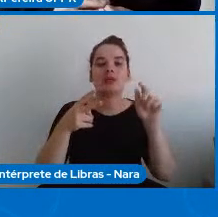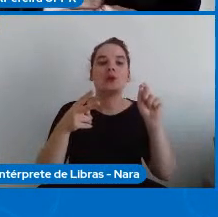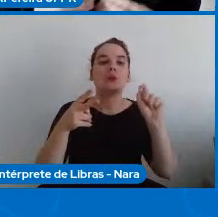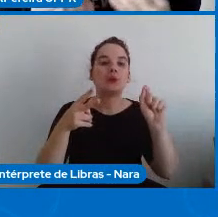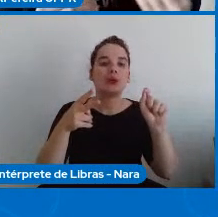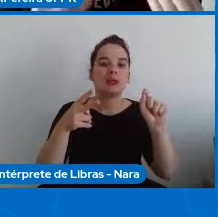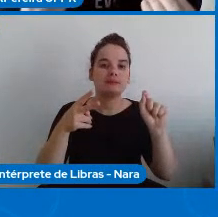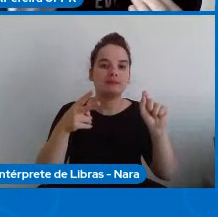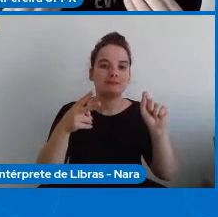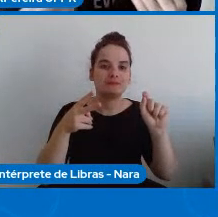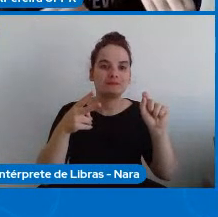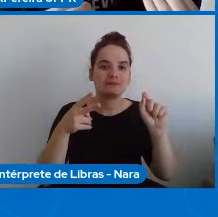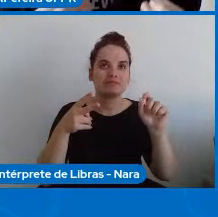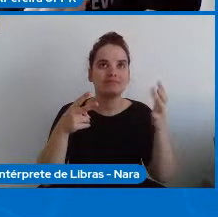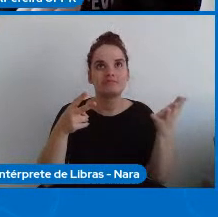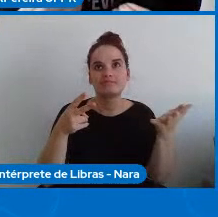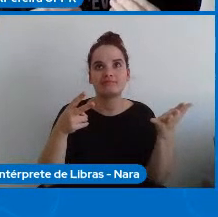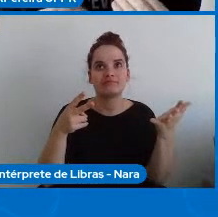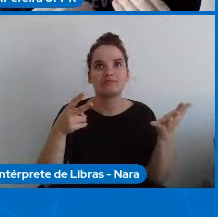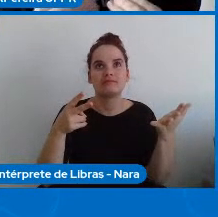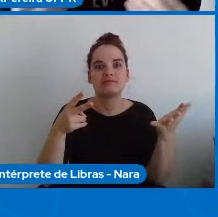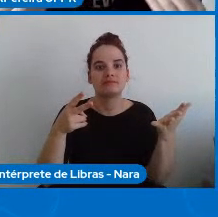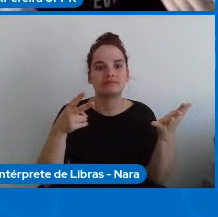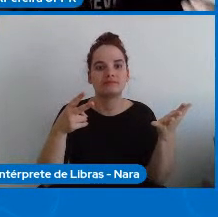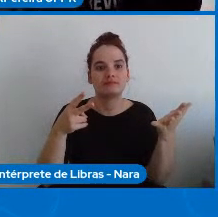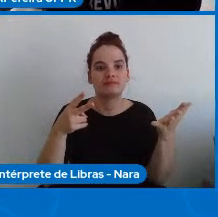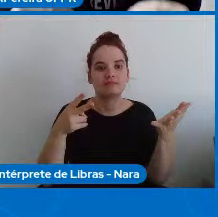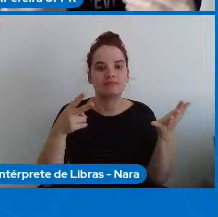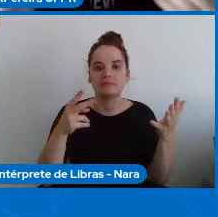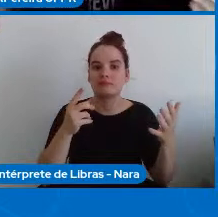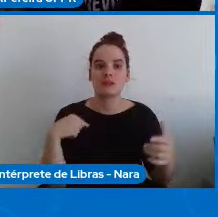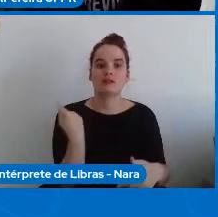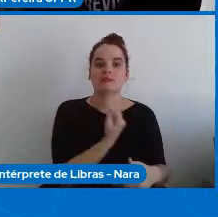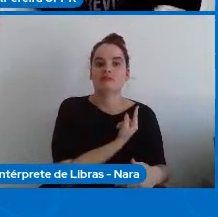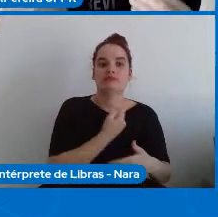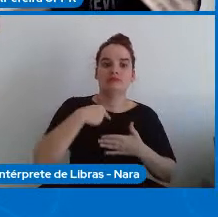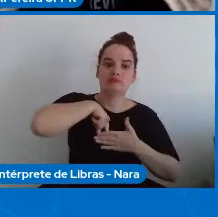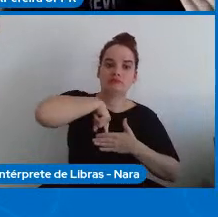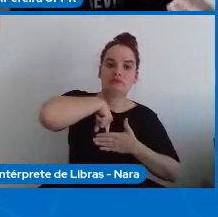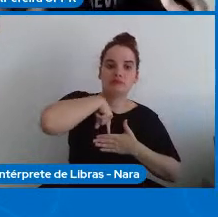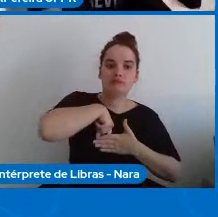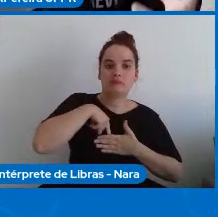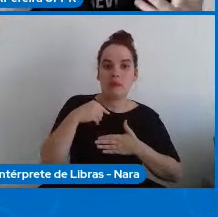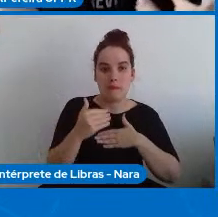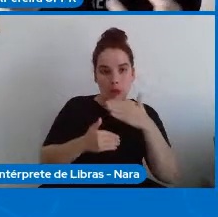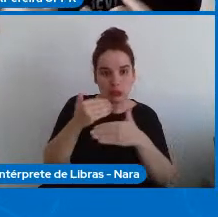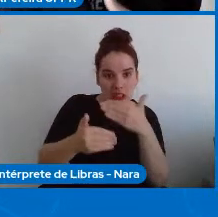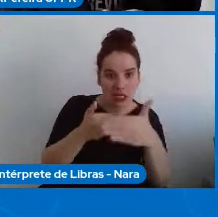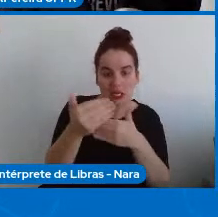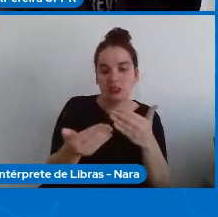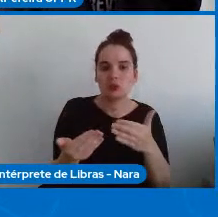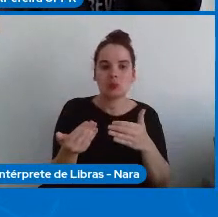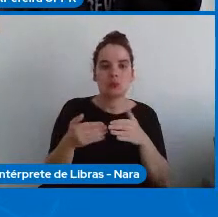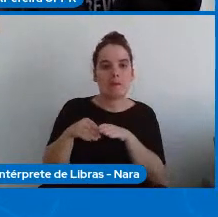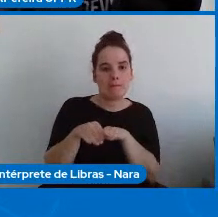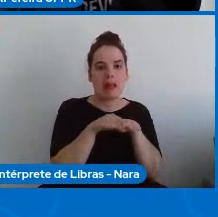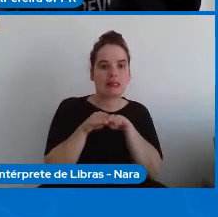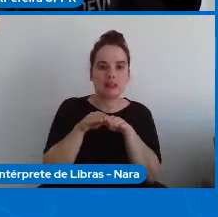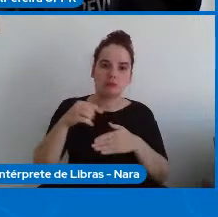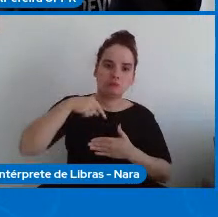a como que nós constituímos processos, regras, padrões muito bem